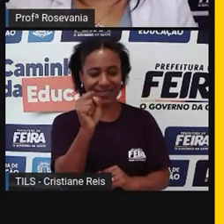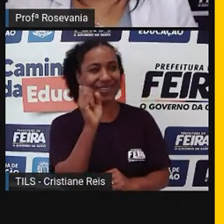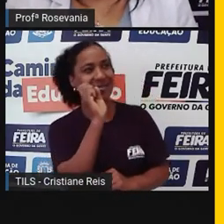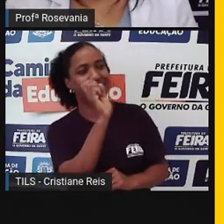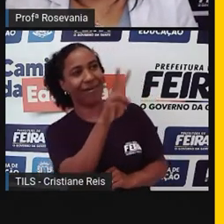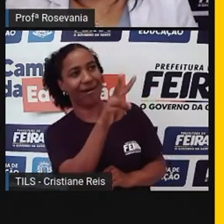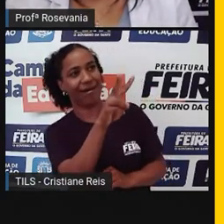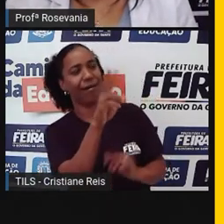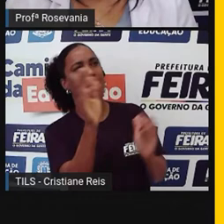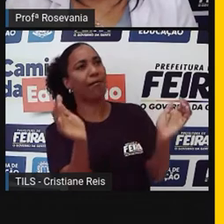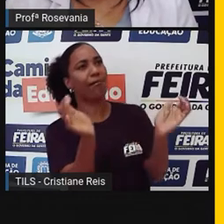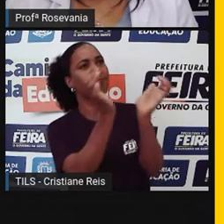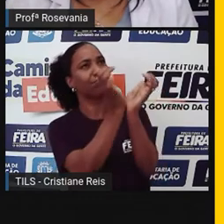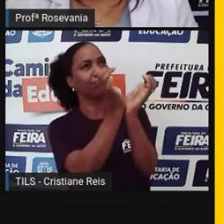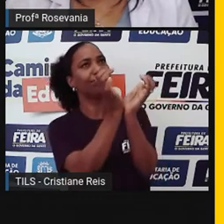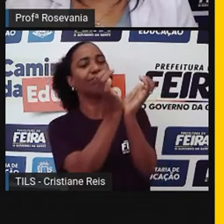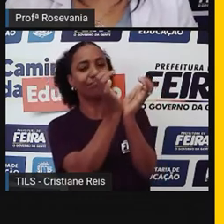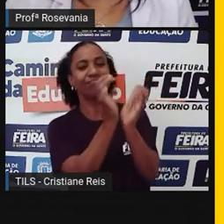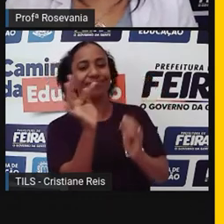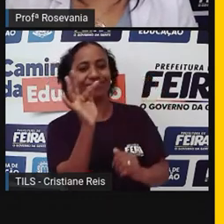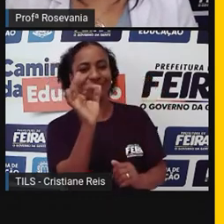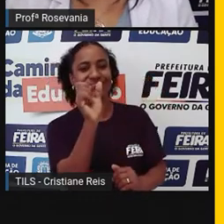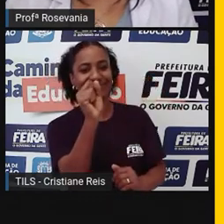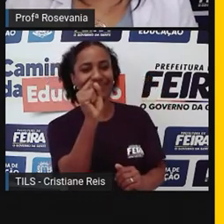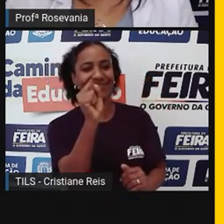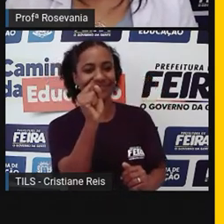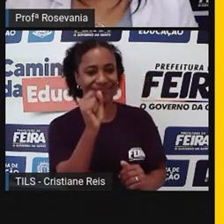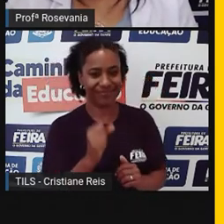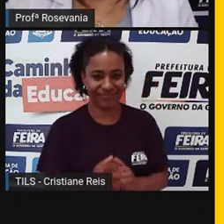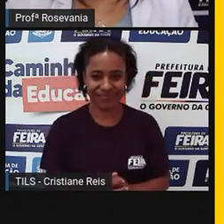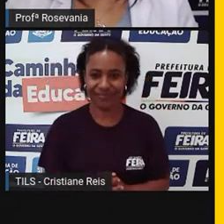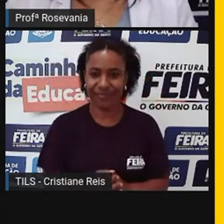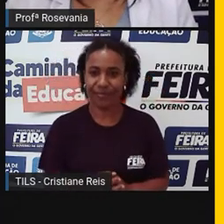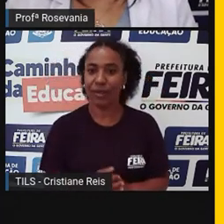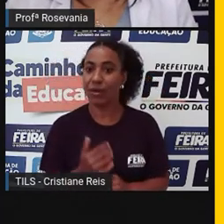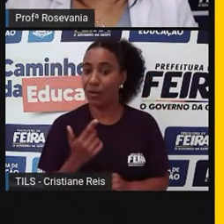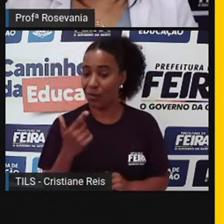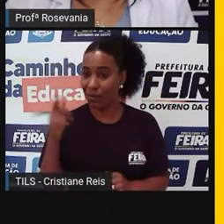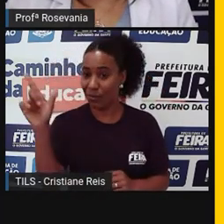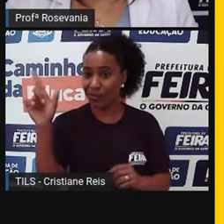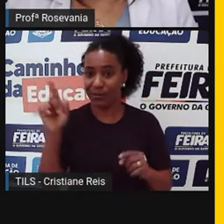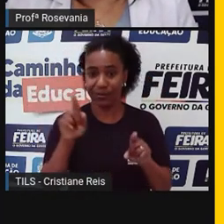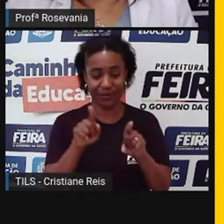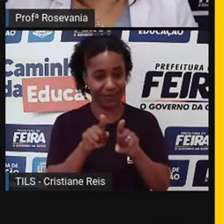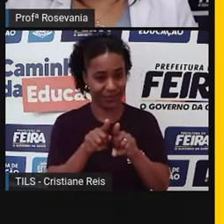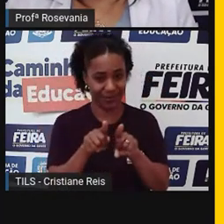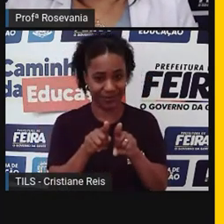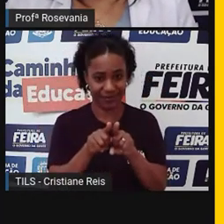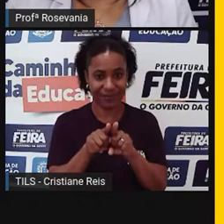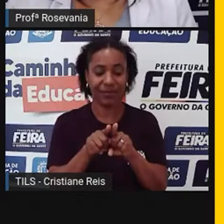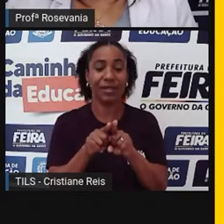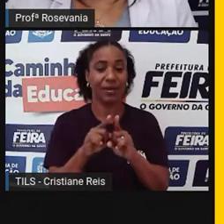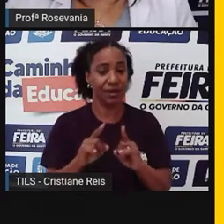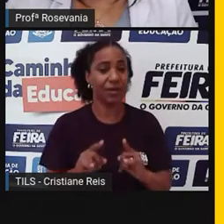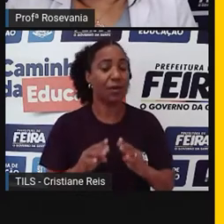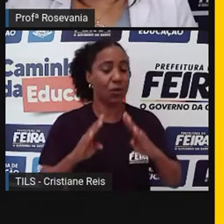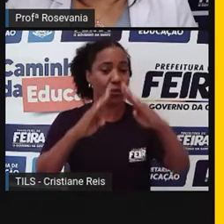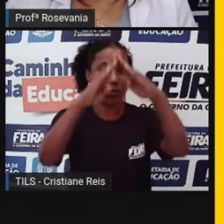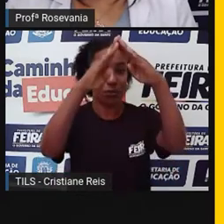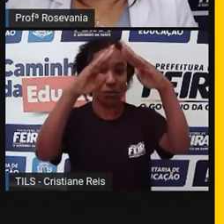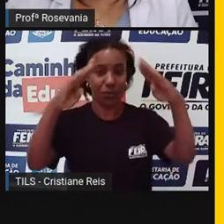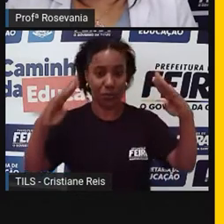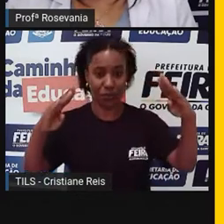quando você enxerga a caixa d'água do tomba. Outro prédio que se cristalizou, né, que também é um espaço, né,